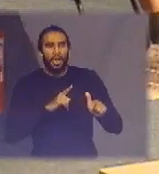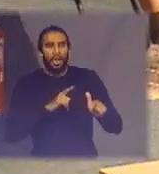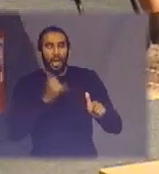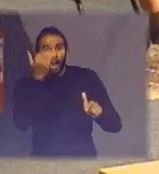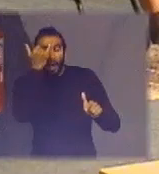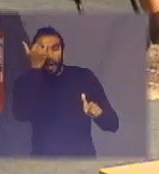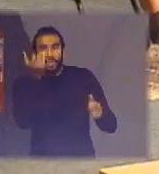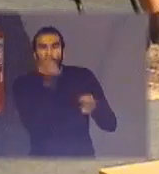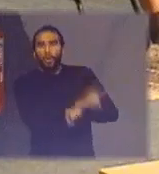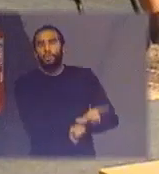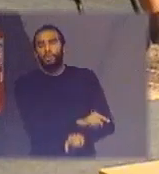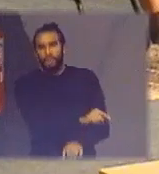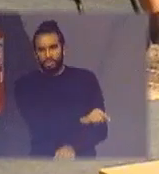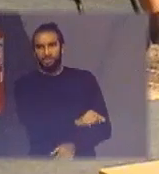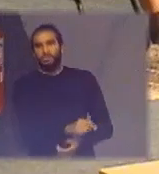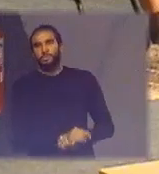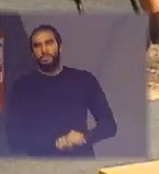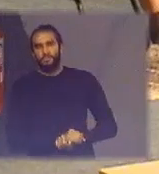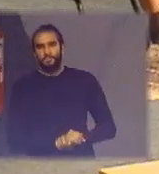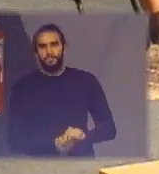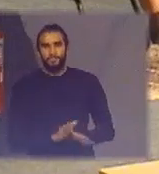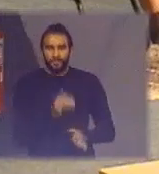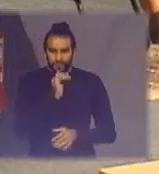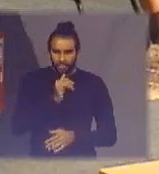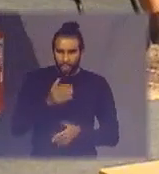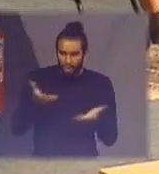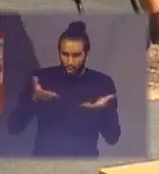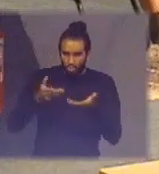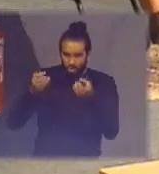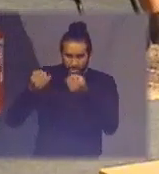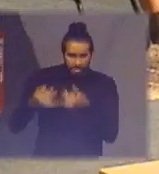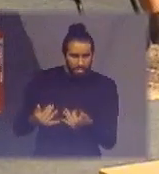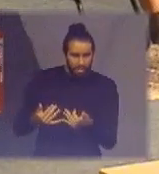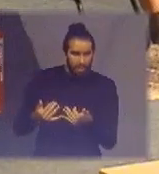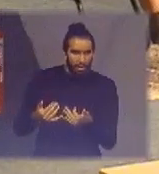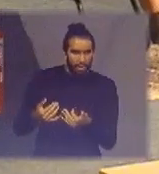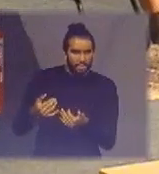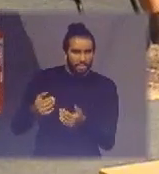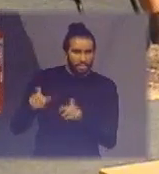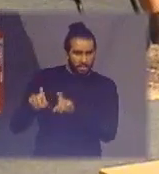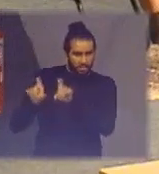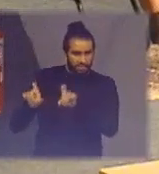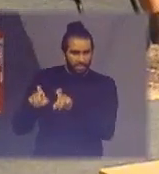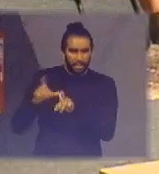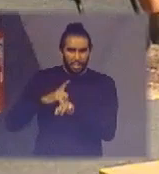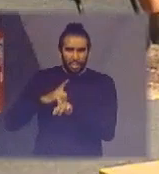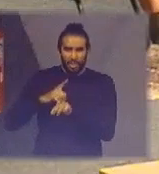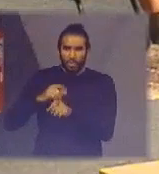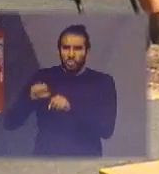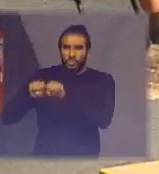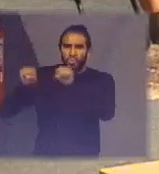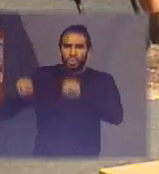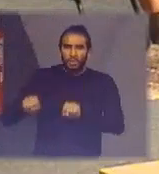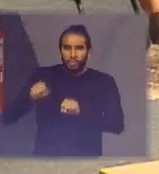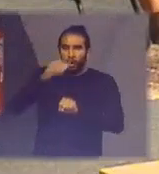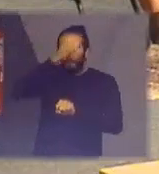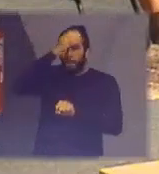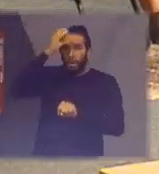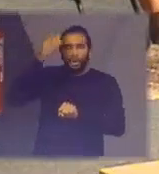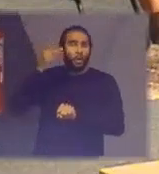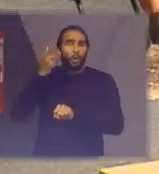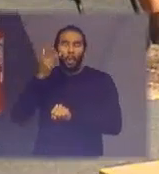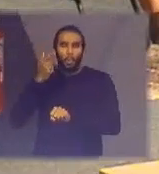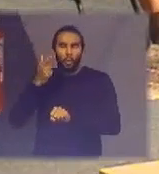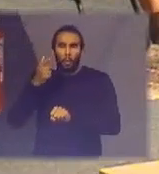exatamente hoje quando a gente fala de logística reversa da Green Electro nós estamos criando o sistema para consumidor comum pessoa